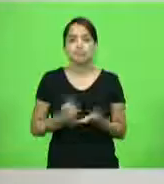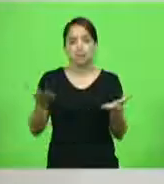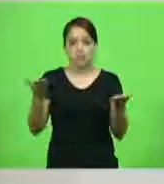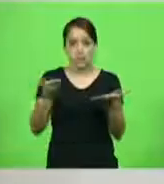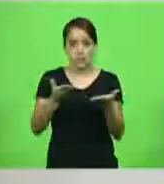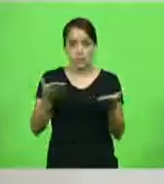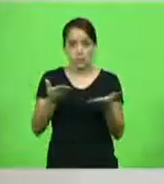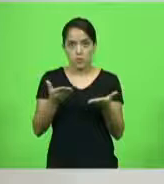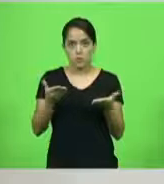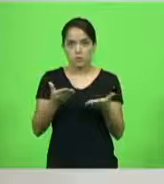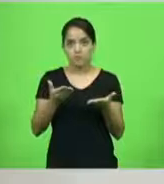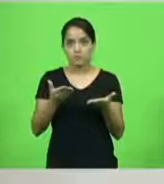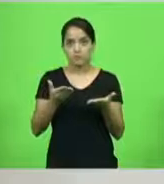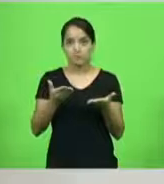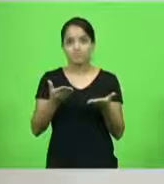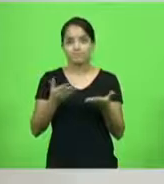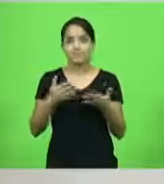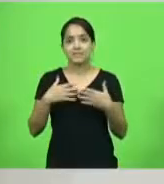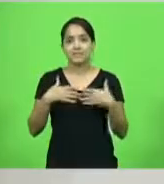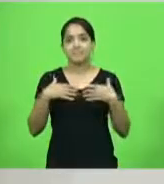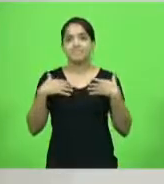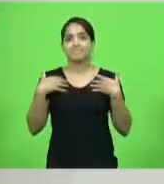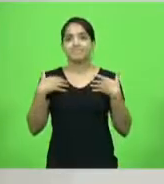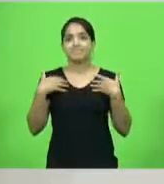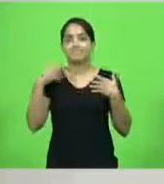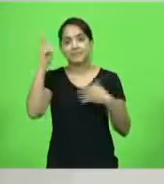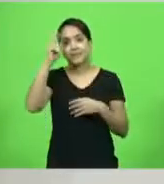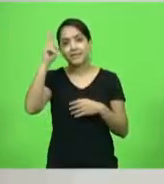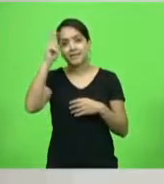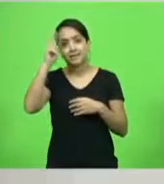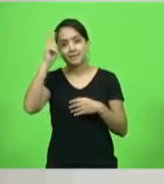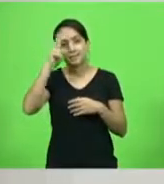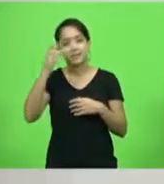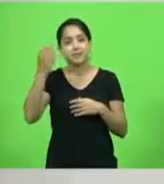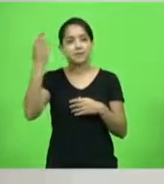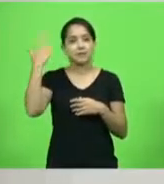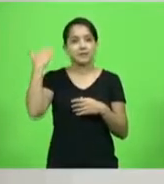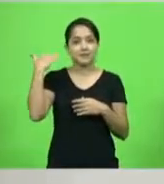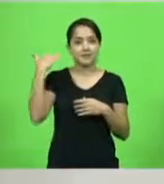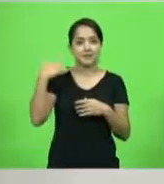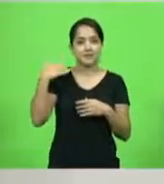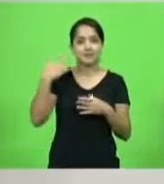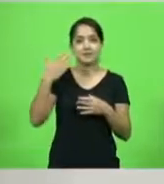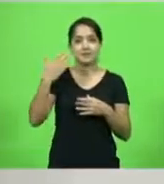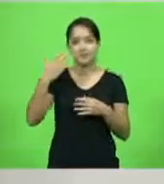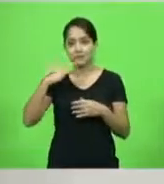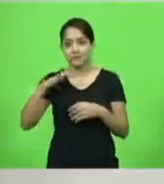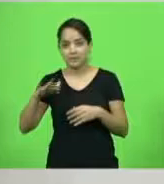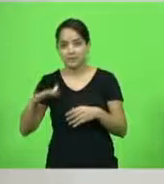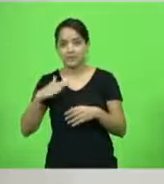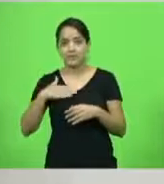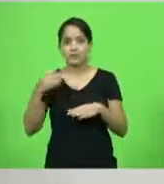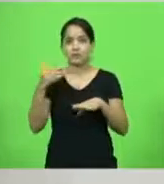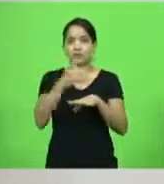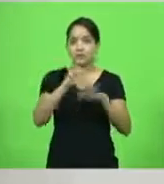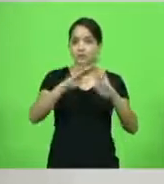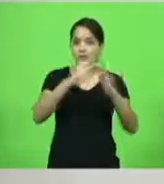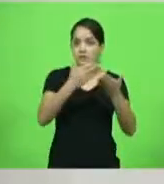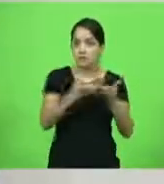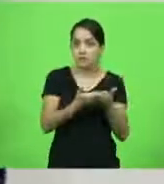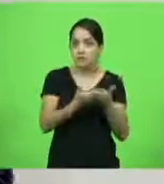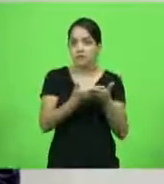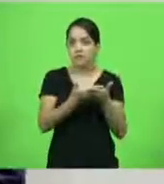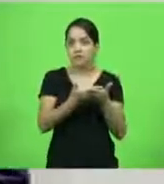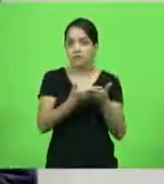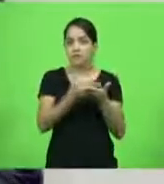Hoje me senti um pouco saudosista, lembrando das teteias da minha infância, quando íamos para a escola, realmente íamos para